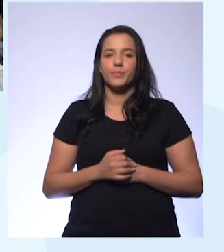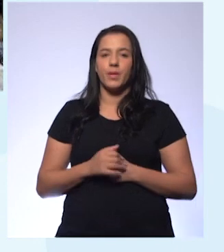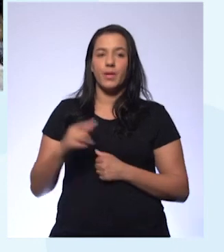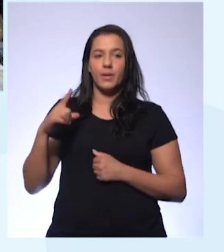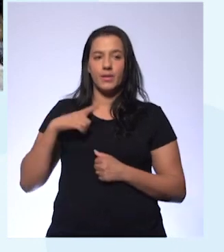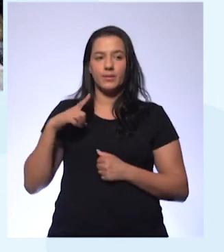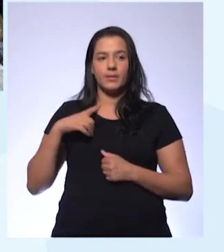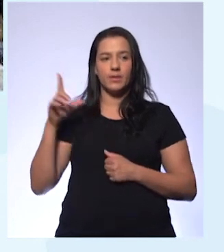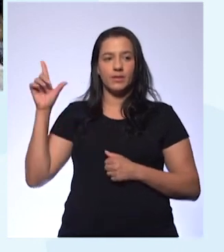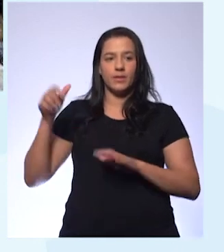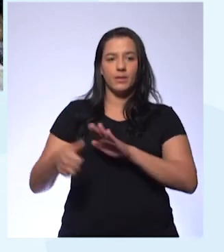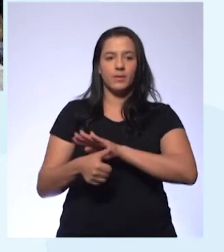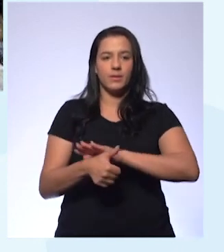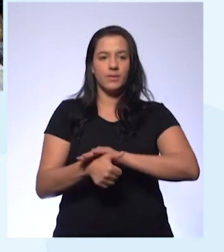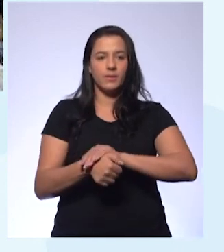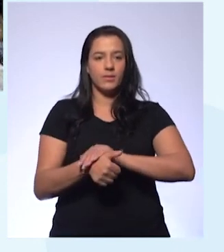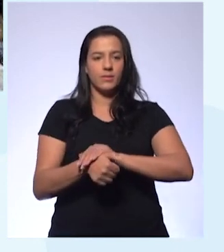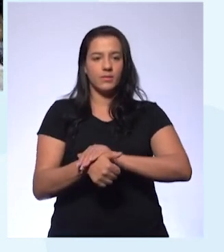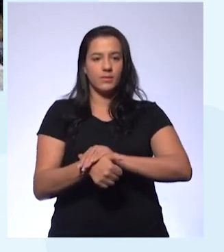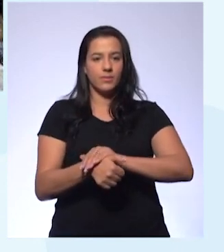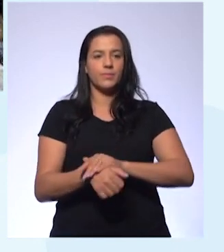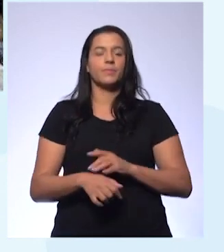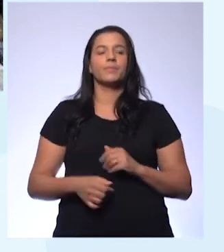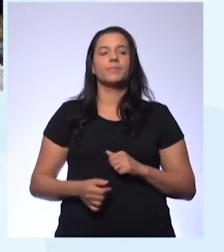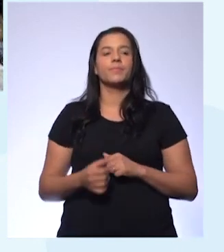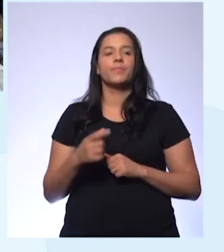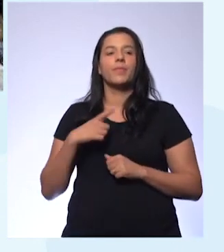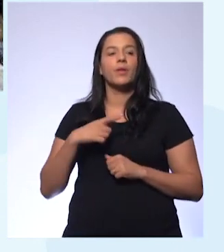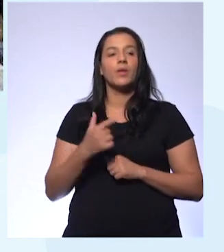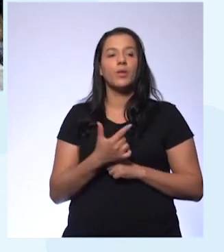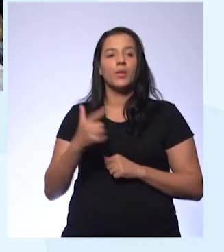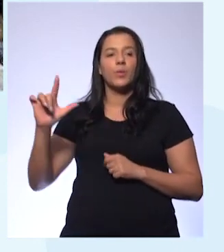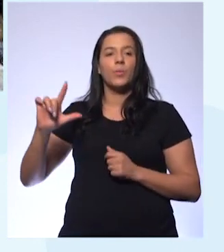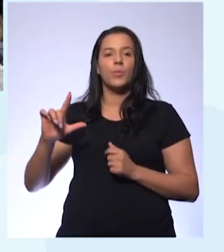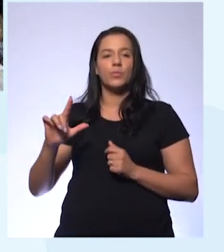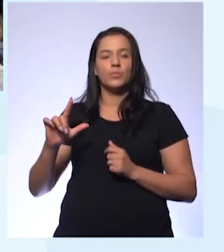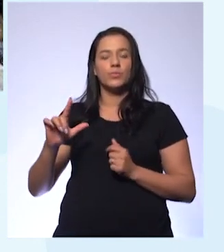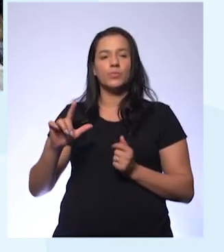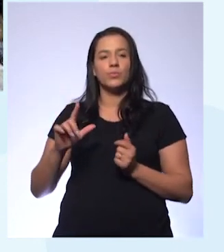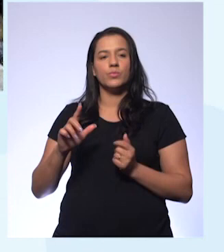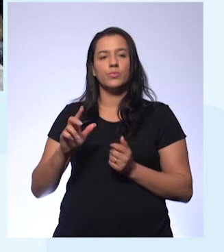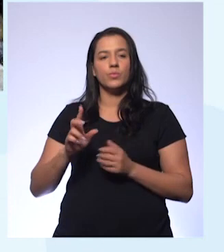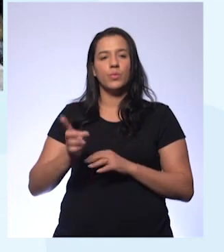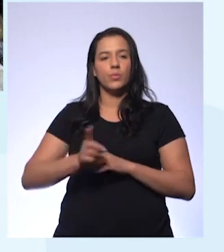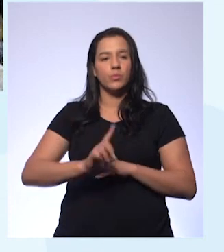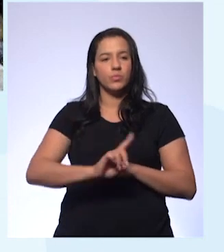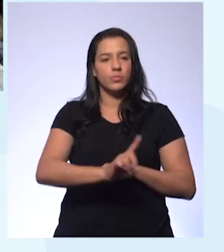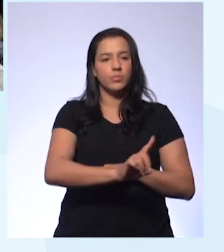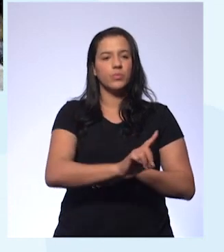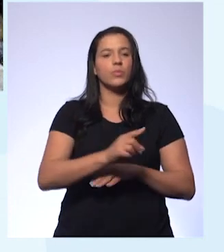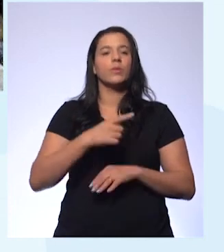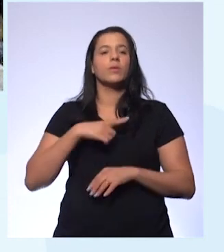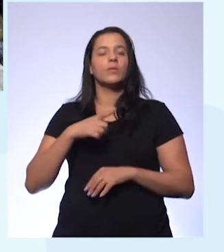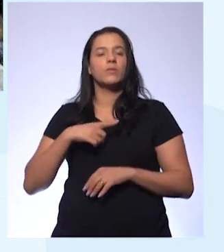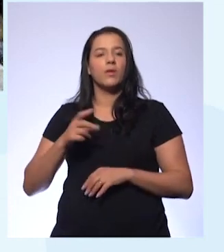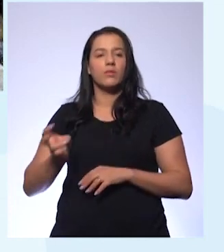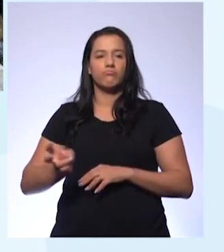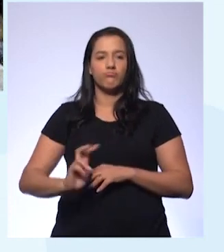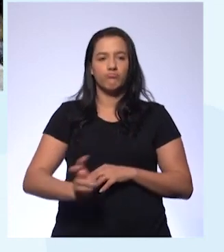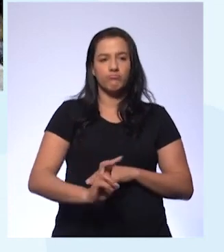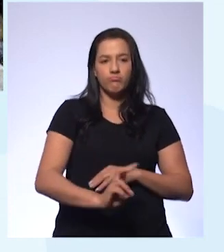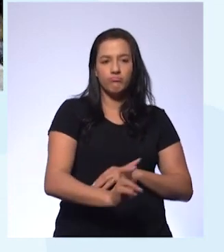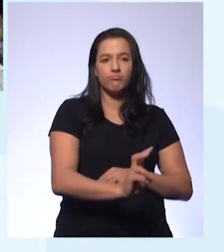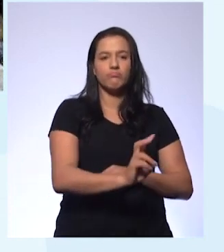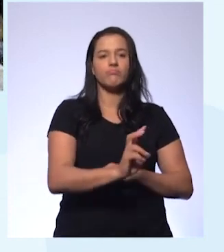tartarugas aí, né? E você tem um outro grupo de lagartos. Aí você tem também serpentes, né? Cobras e